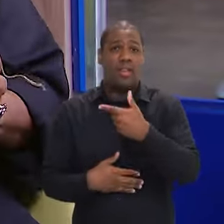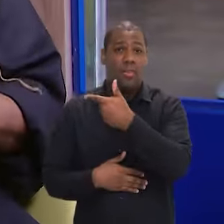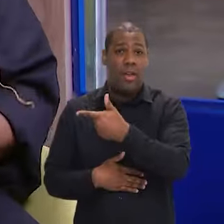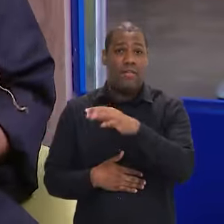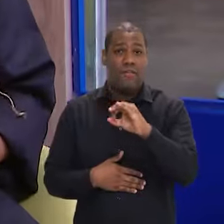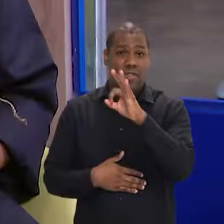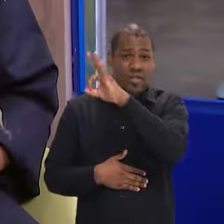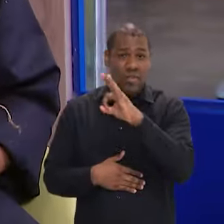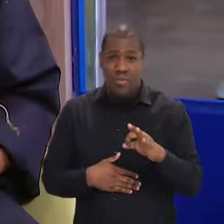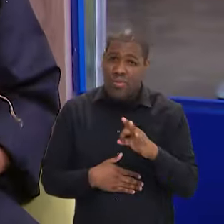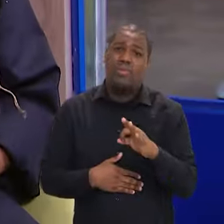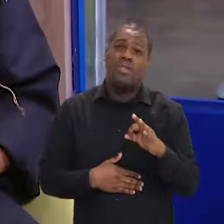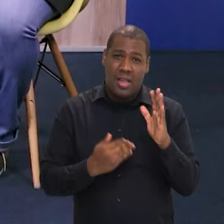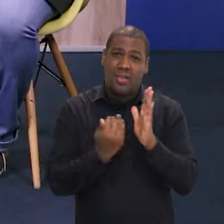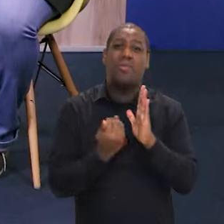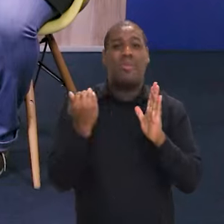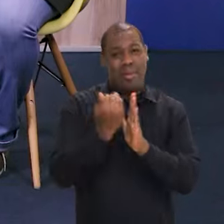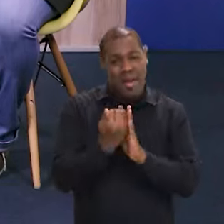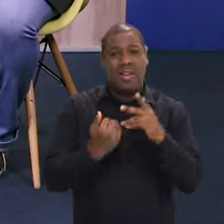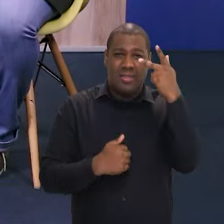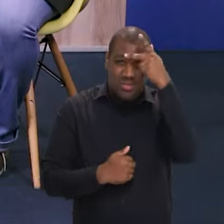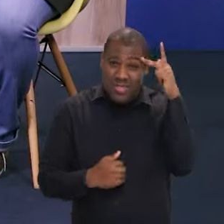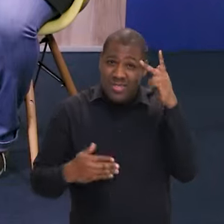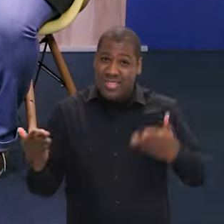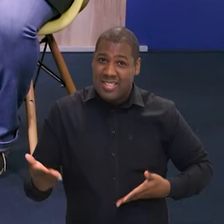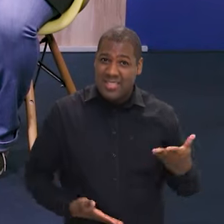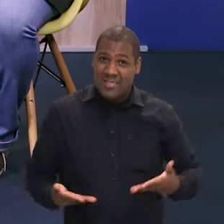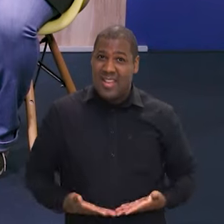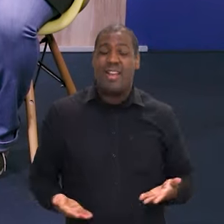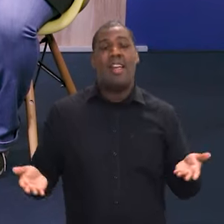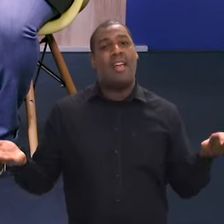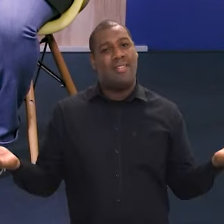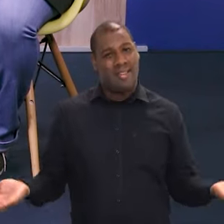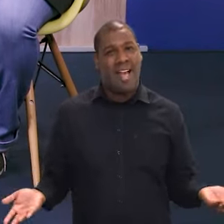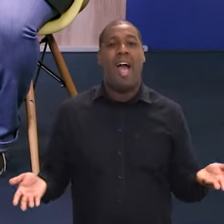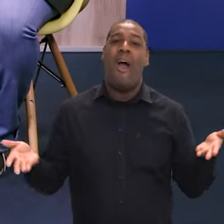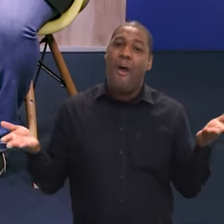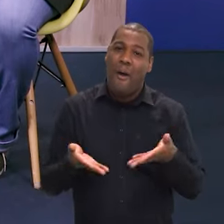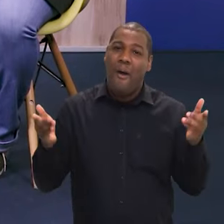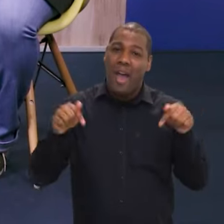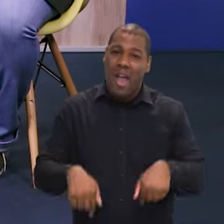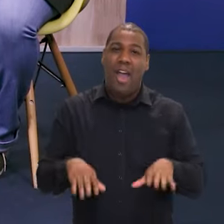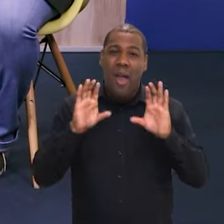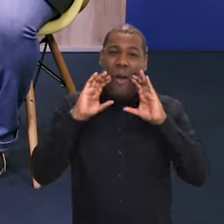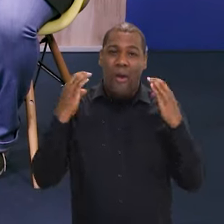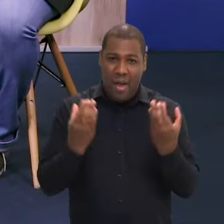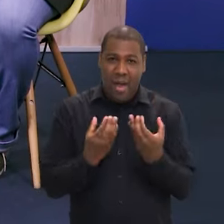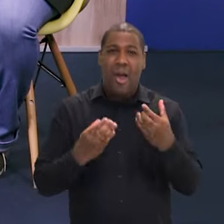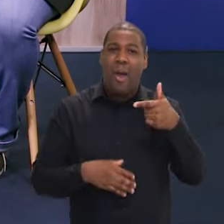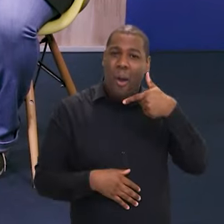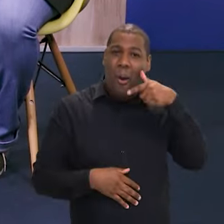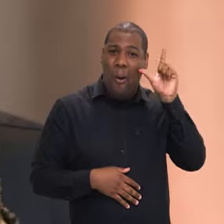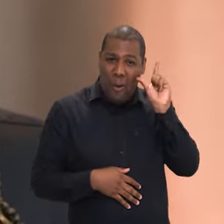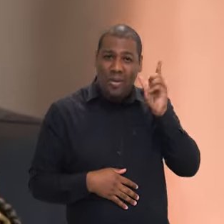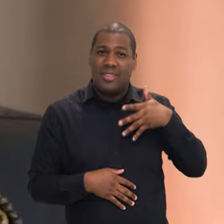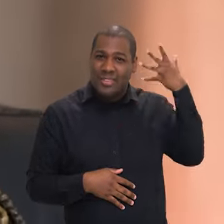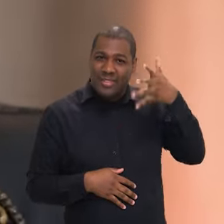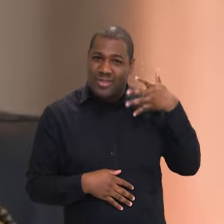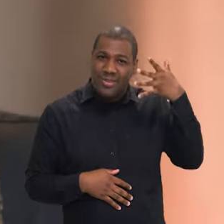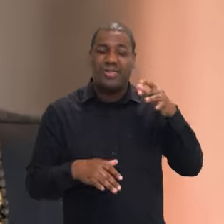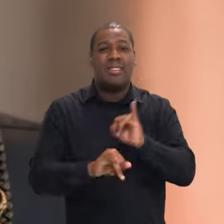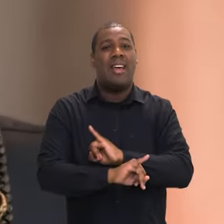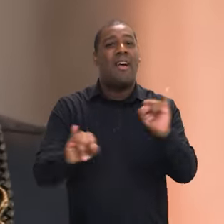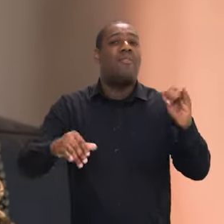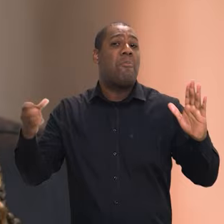nós conseguimos fazer as entregas que fizemos e estamos hoje aqui, né? Nessa conferência que eu falei ontem no discurso, significa